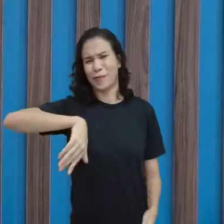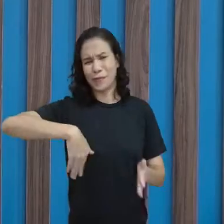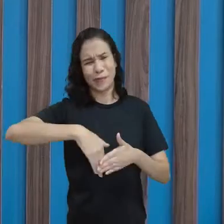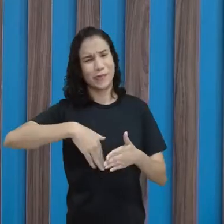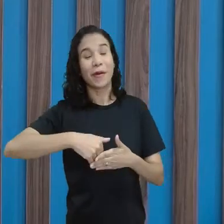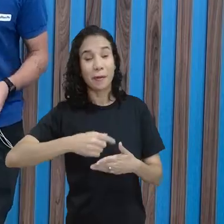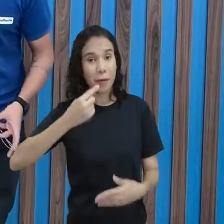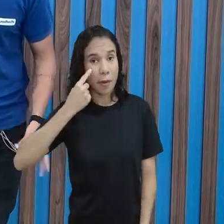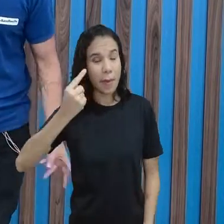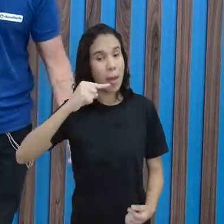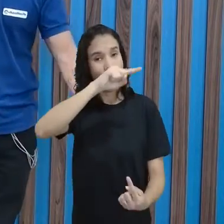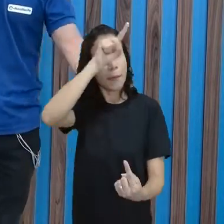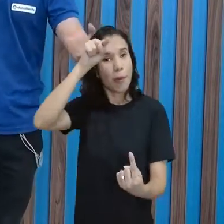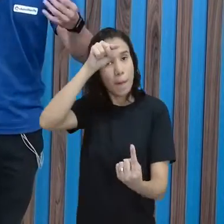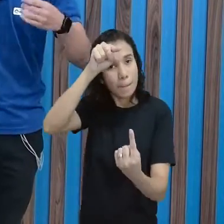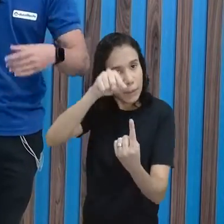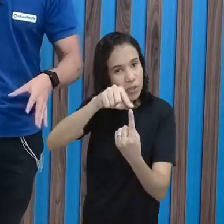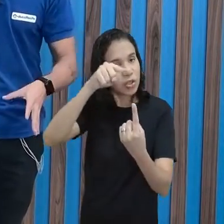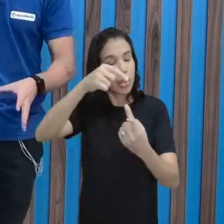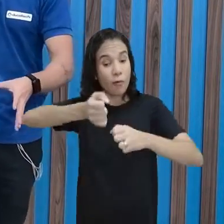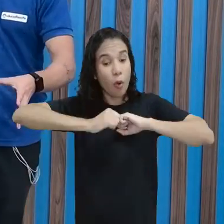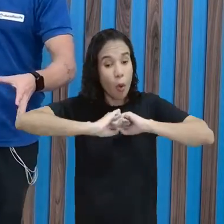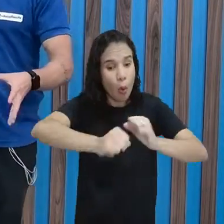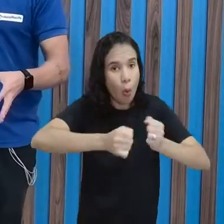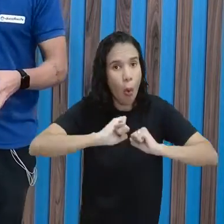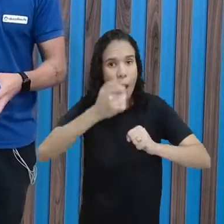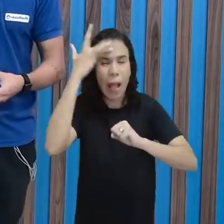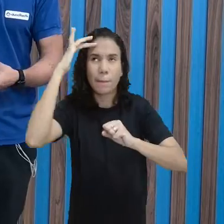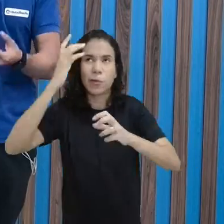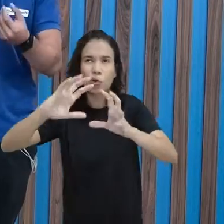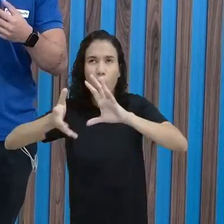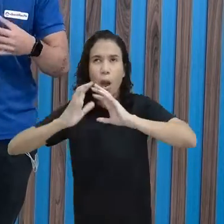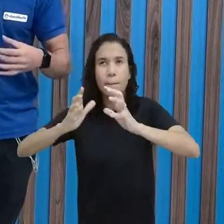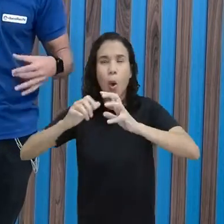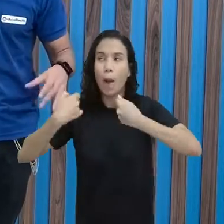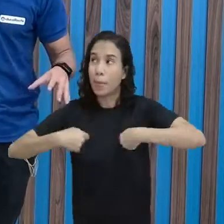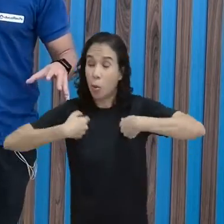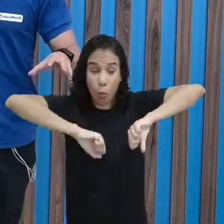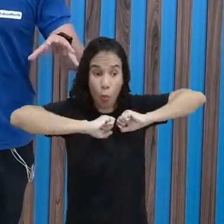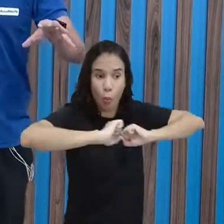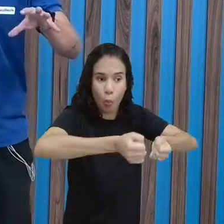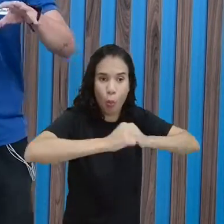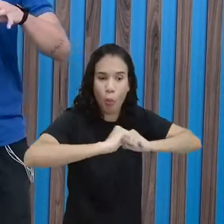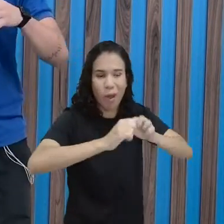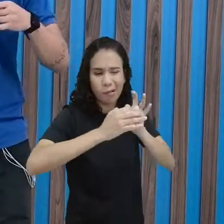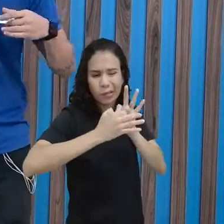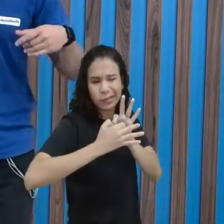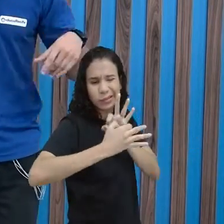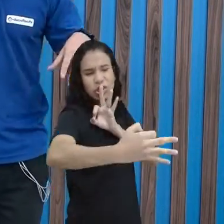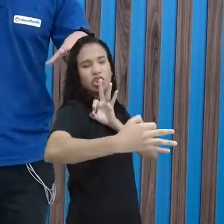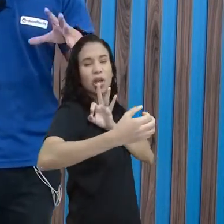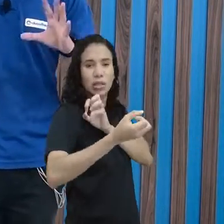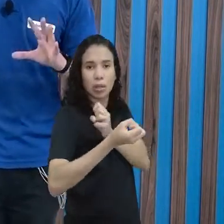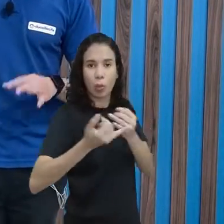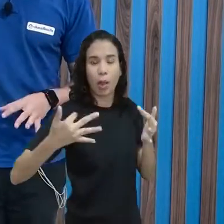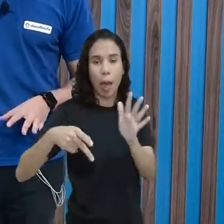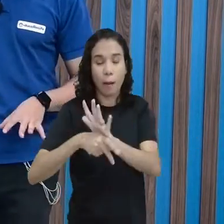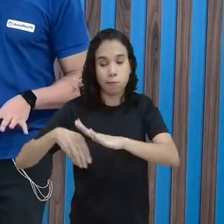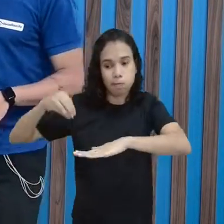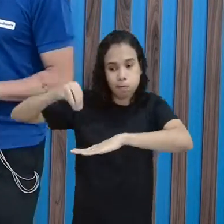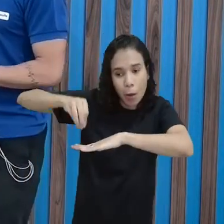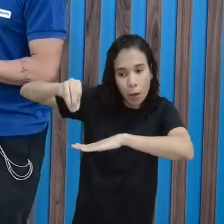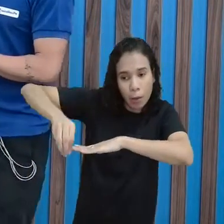Tá? Pensem pelo objetivo. Correr. Alguém vai rebater a bola e eu tenho que correr a maior distância ou o maior número de bases